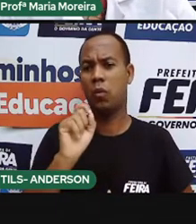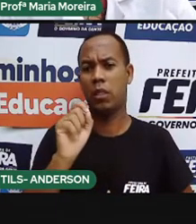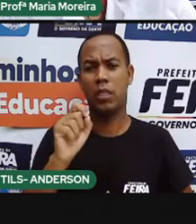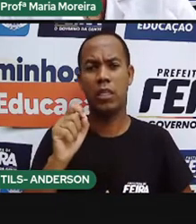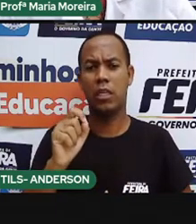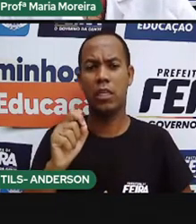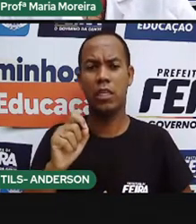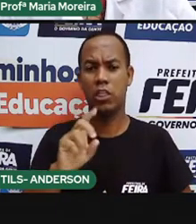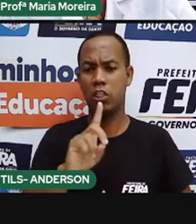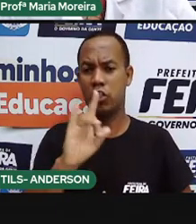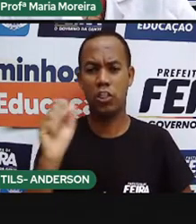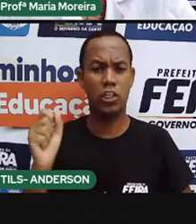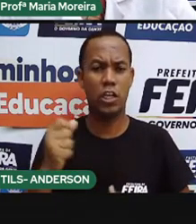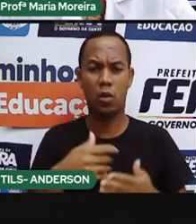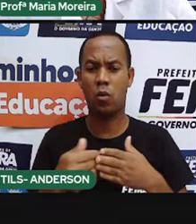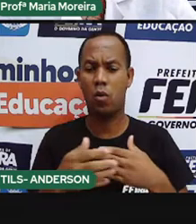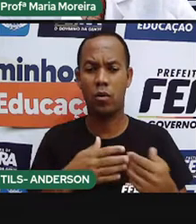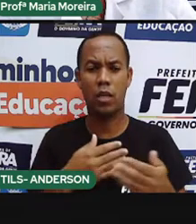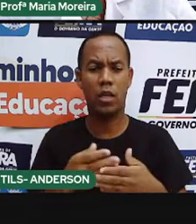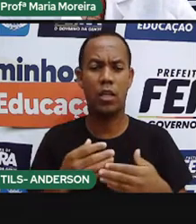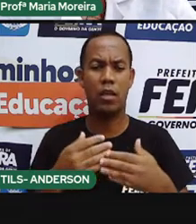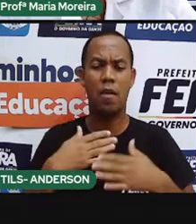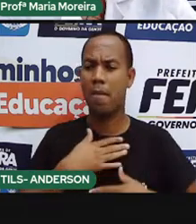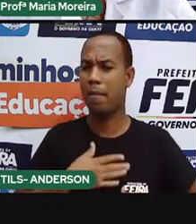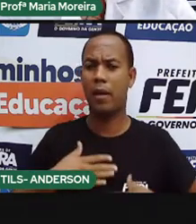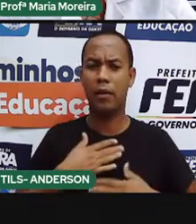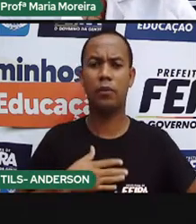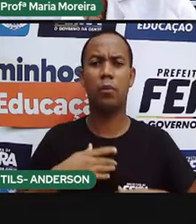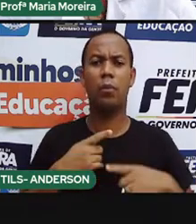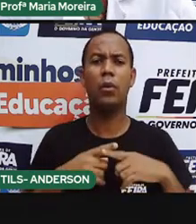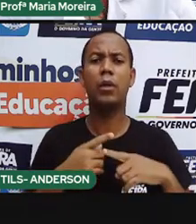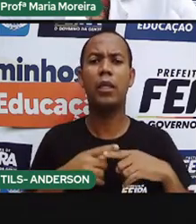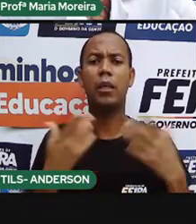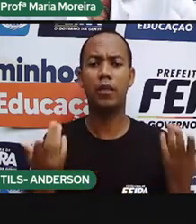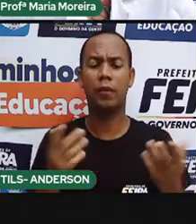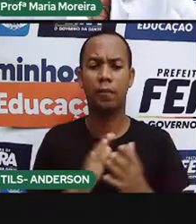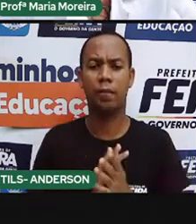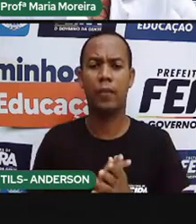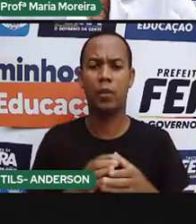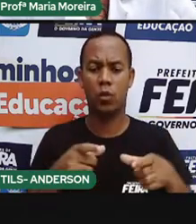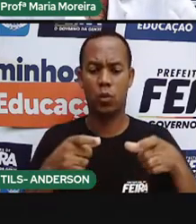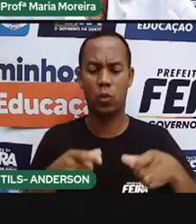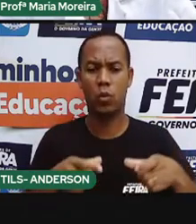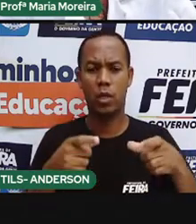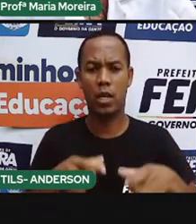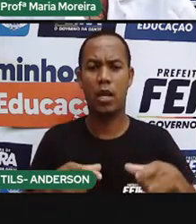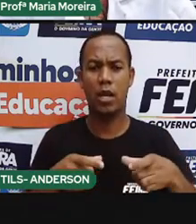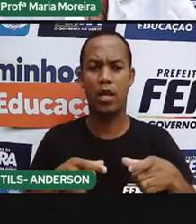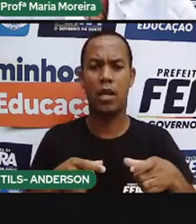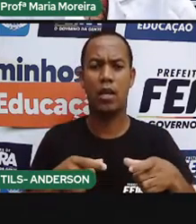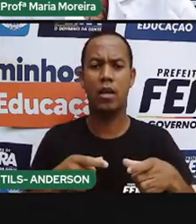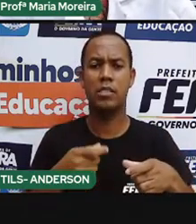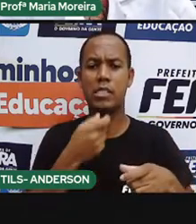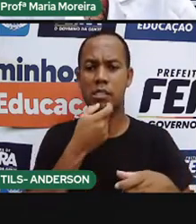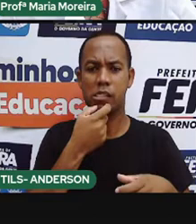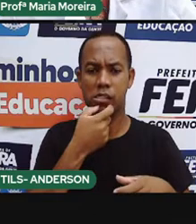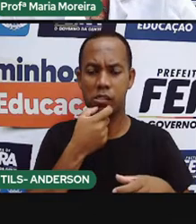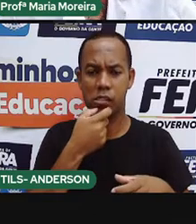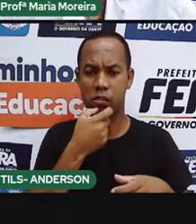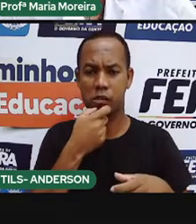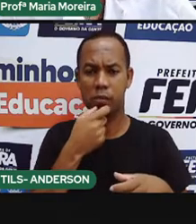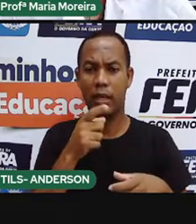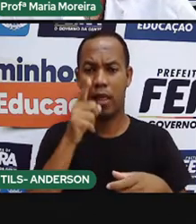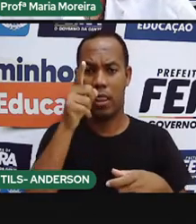riachas, que não é uma característica dos portugueses. Por quê? Porque lá na Europa faz muito mais frio do que aqui no Brasil.